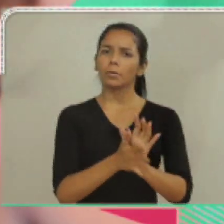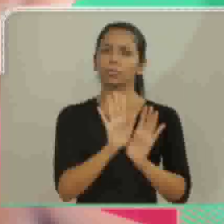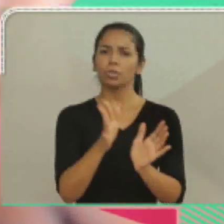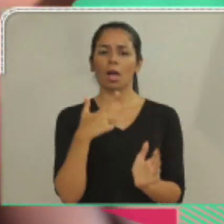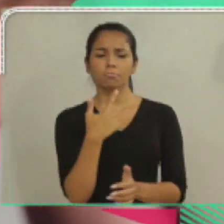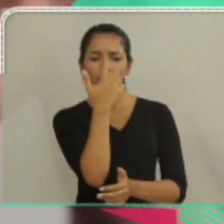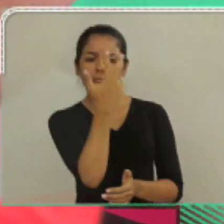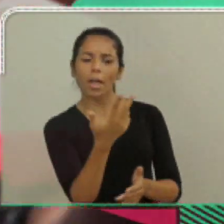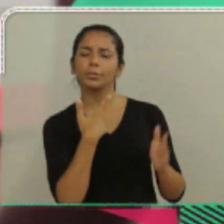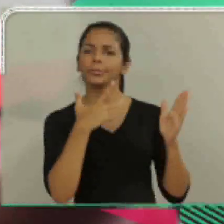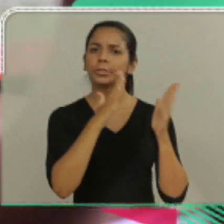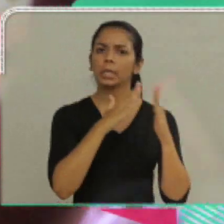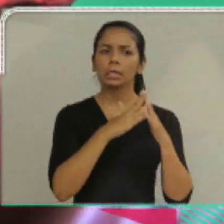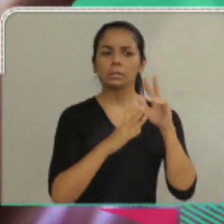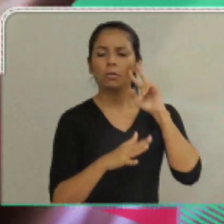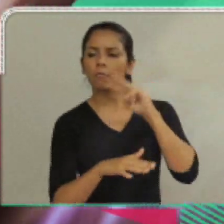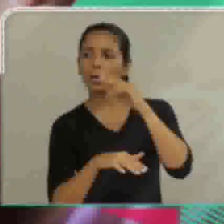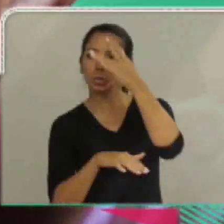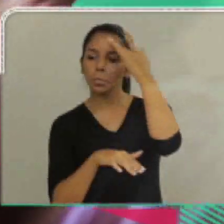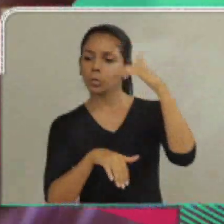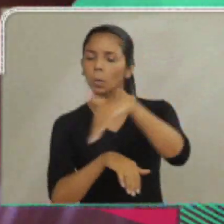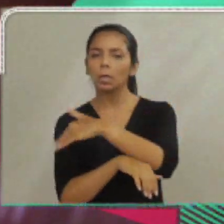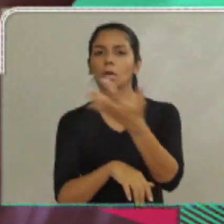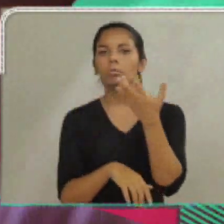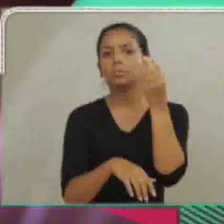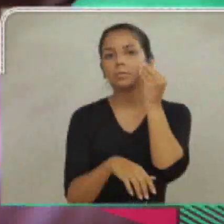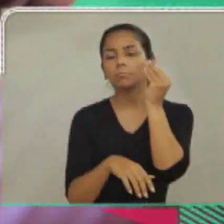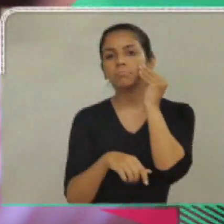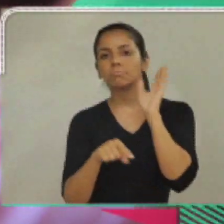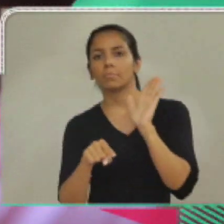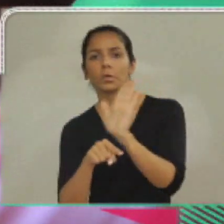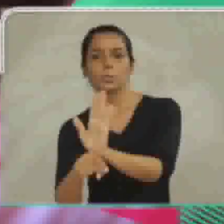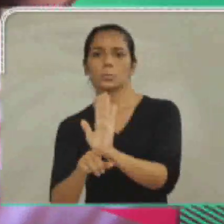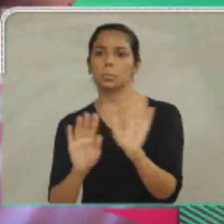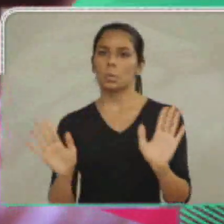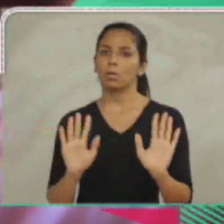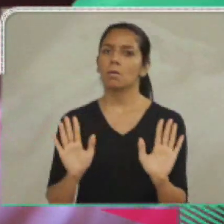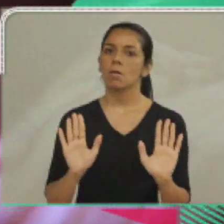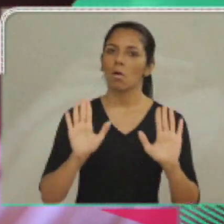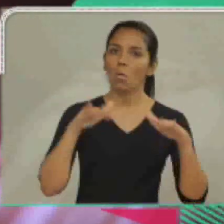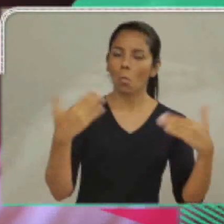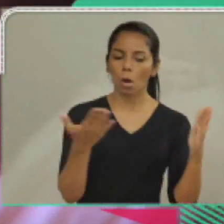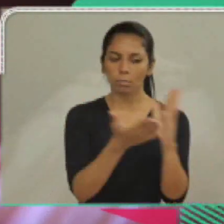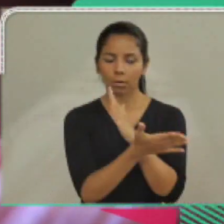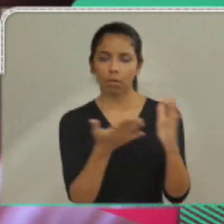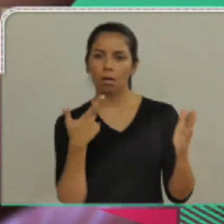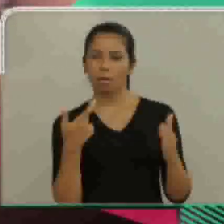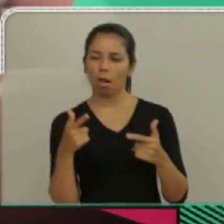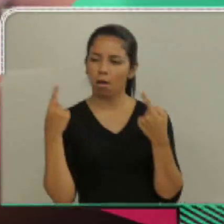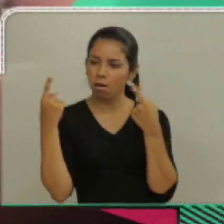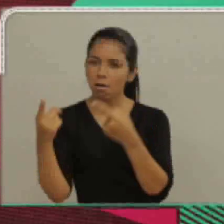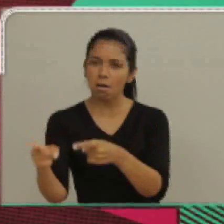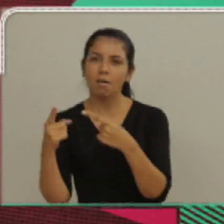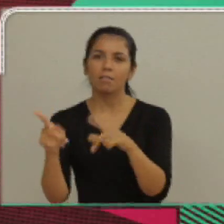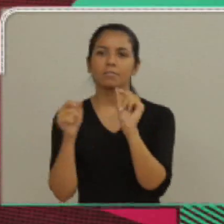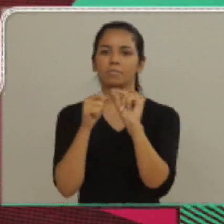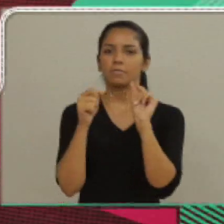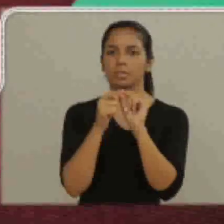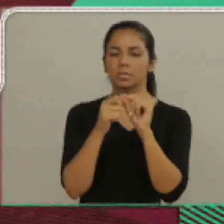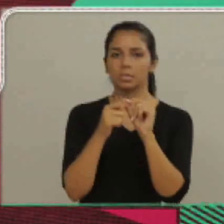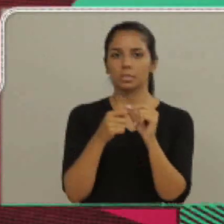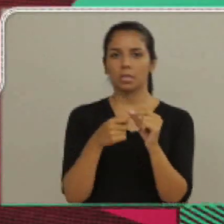Tenho uma irmã com deficiência, me fez ter menos preconceito. Pelo fato de ter ela em casa já, né? E quando eu vejo as pessoas na rua, tento ajudar.